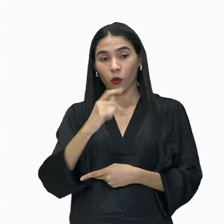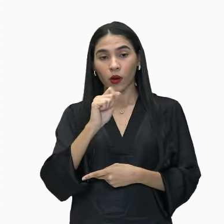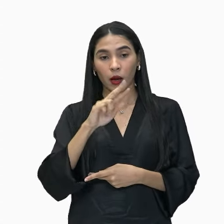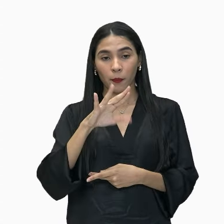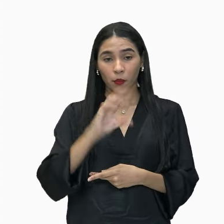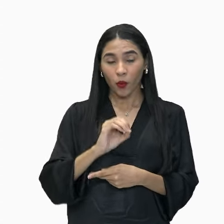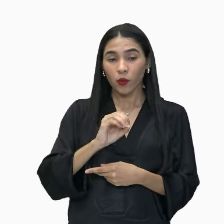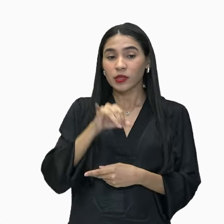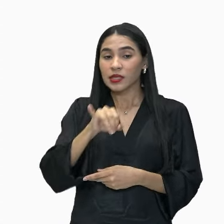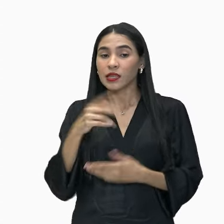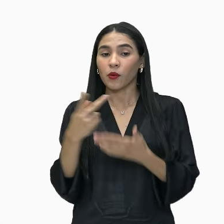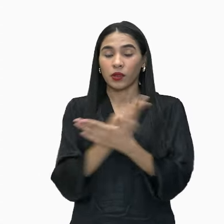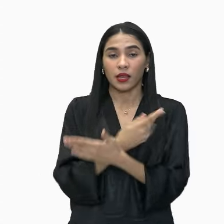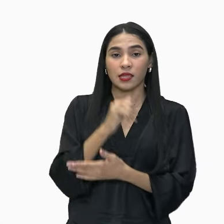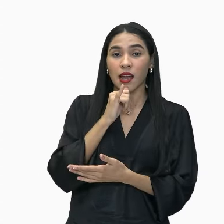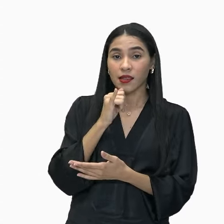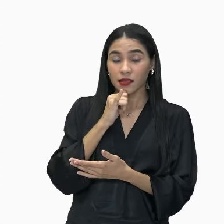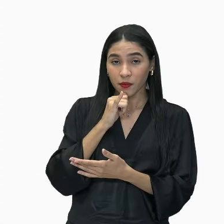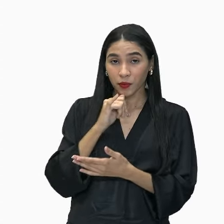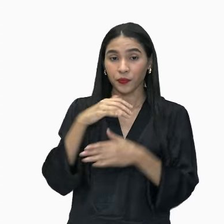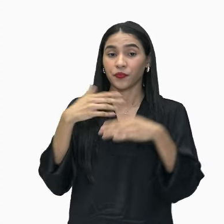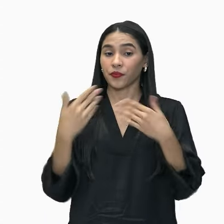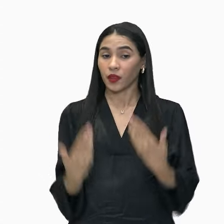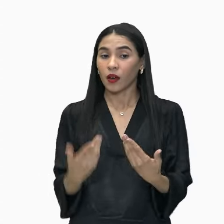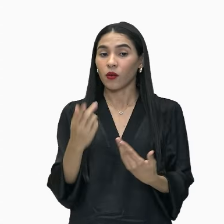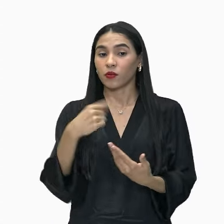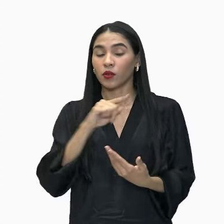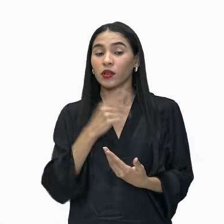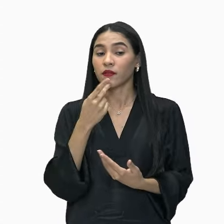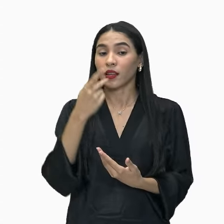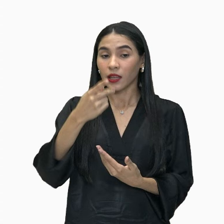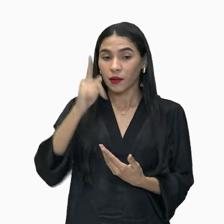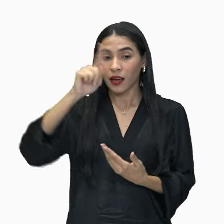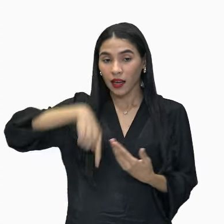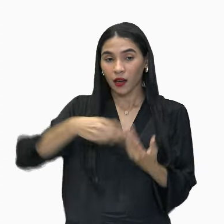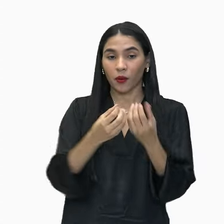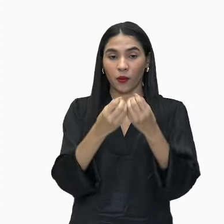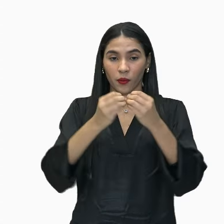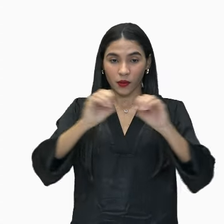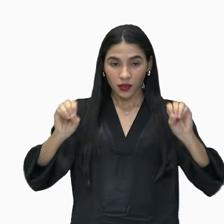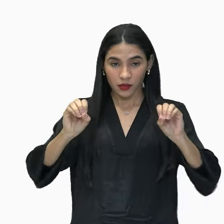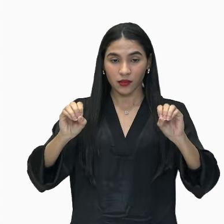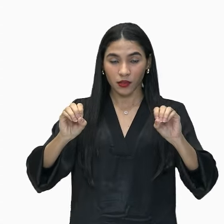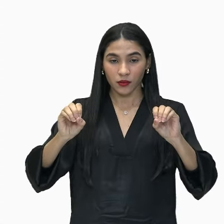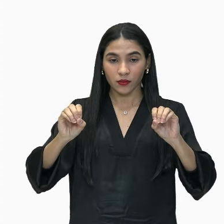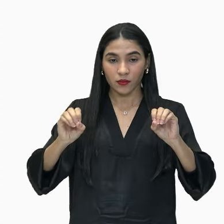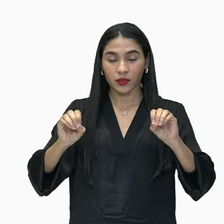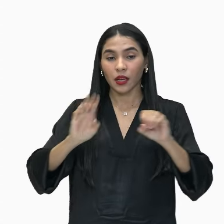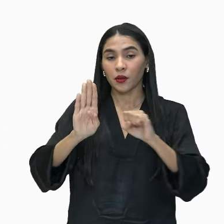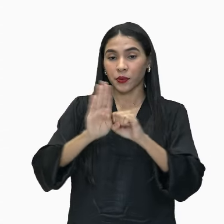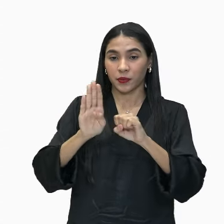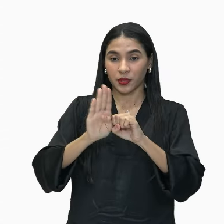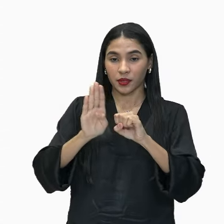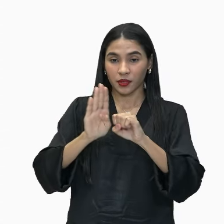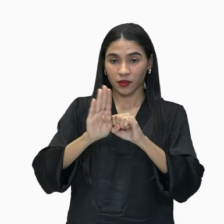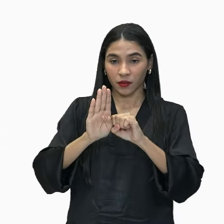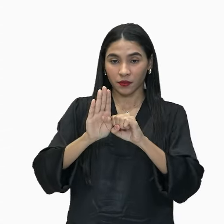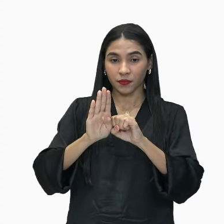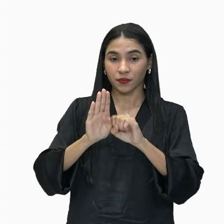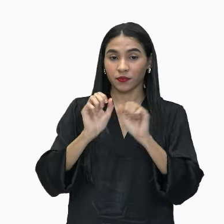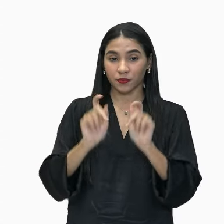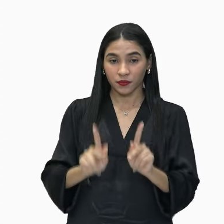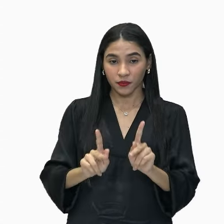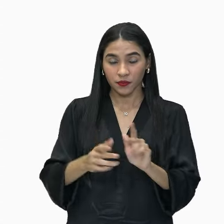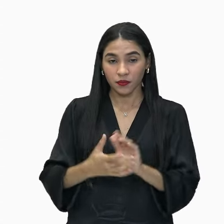isto acontece, então, nós dizemos que a oração é uma oração substantiva, tá?